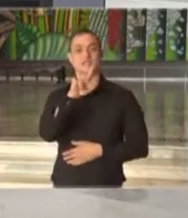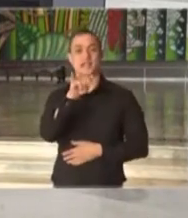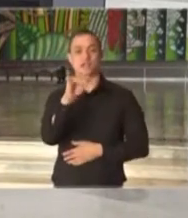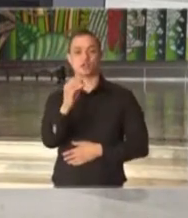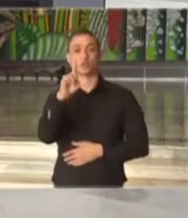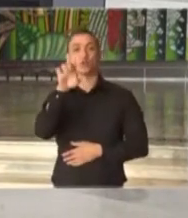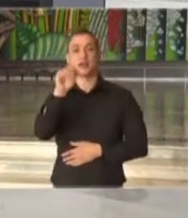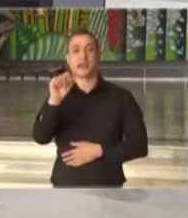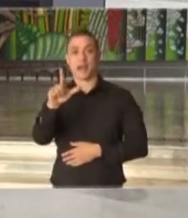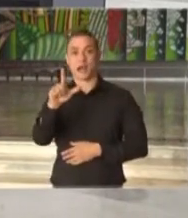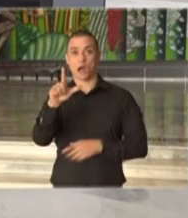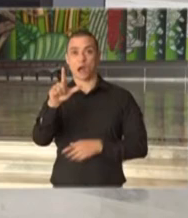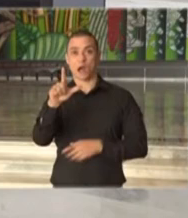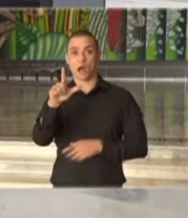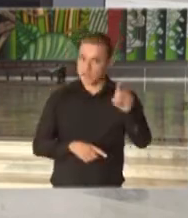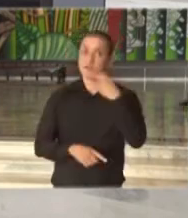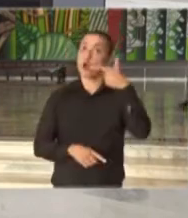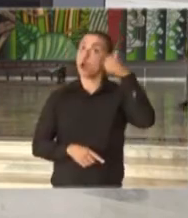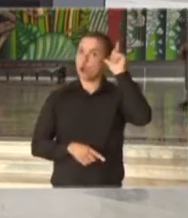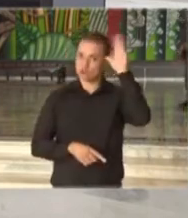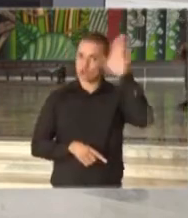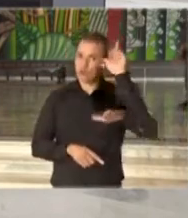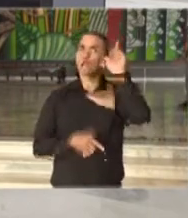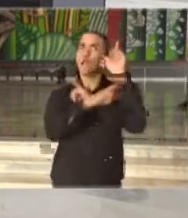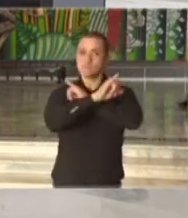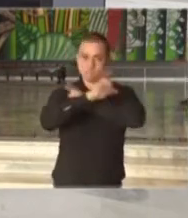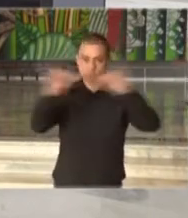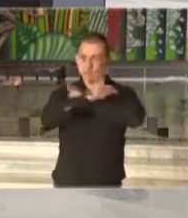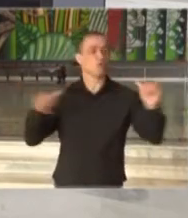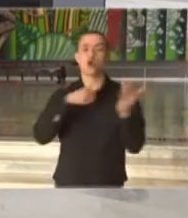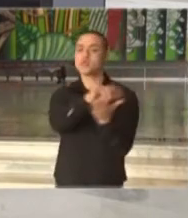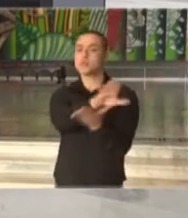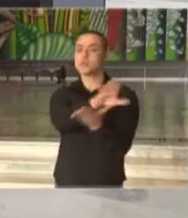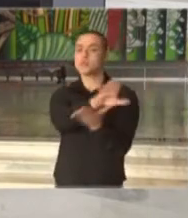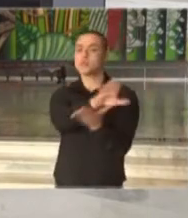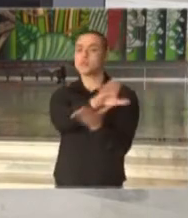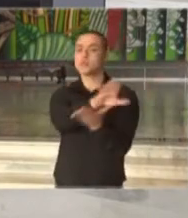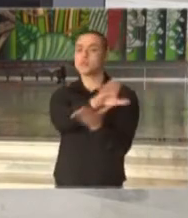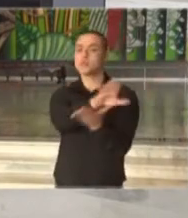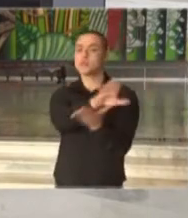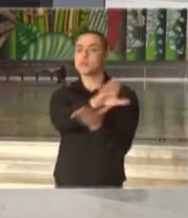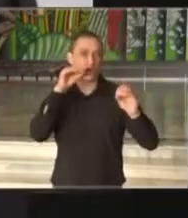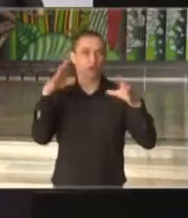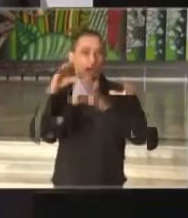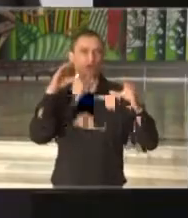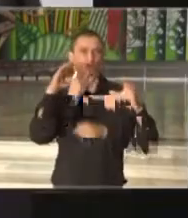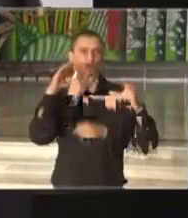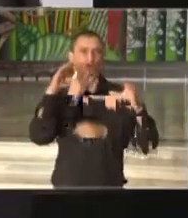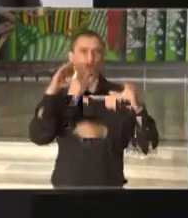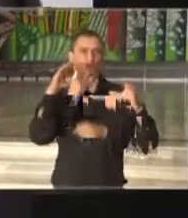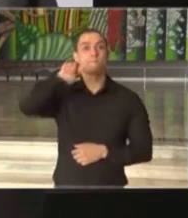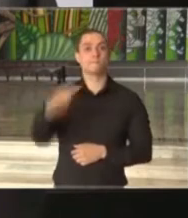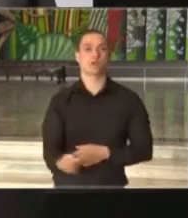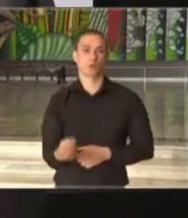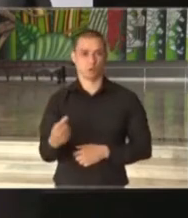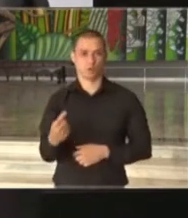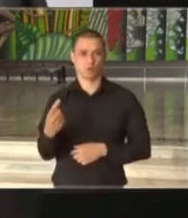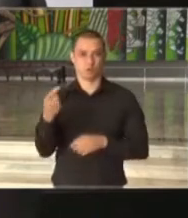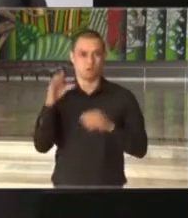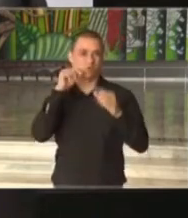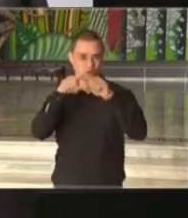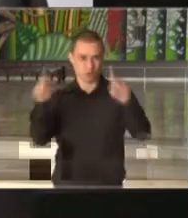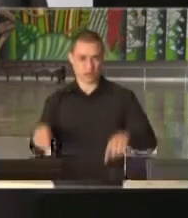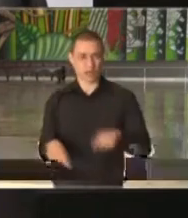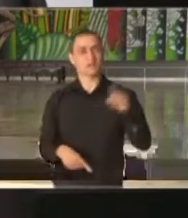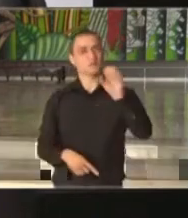pela mesma decisão anunciada ontem à tarde de não demitir nenhum dos seus 48 mil profissionais. ao